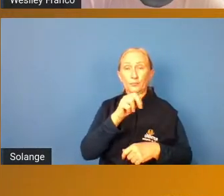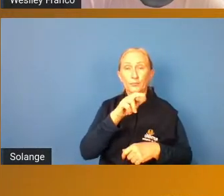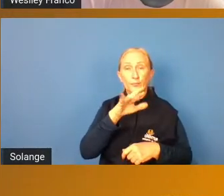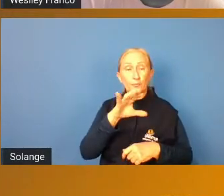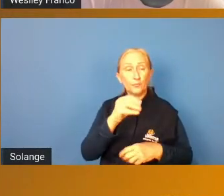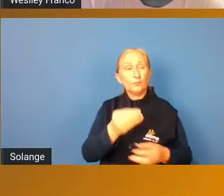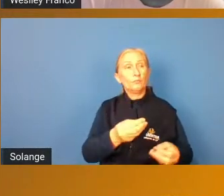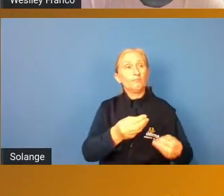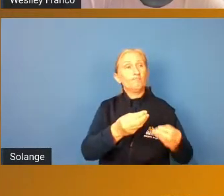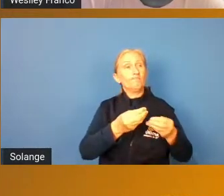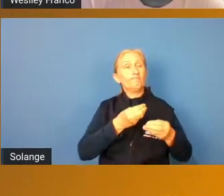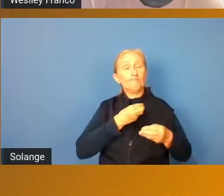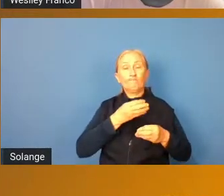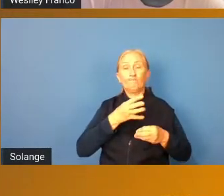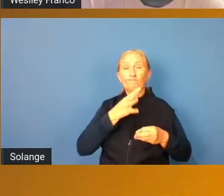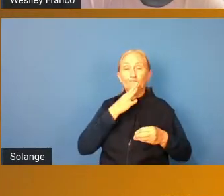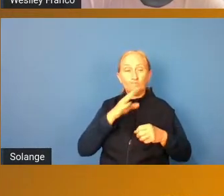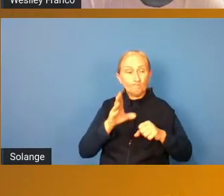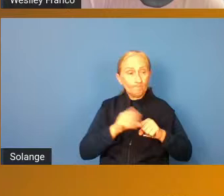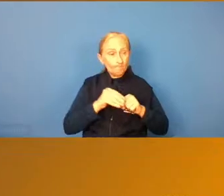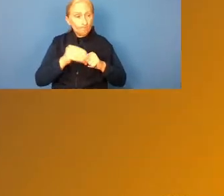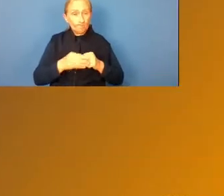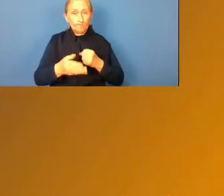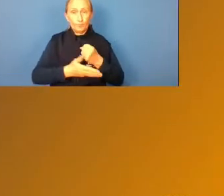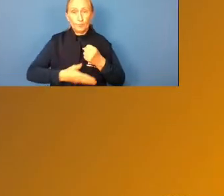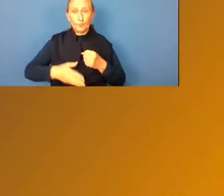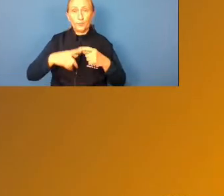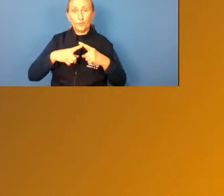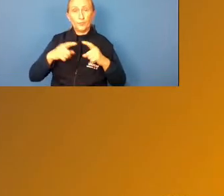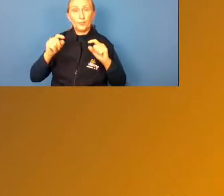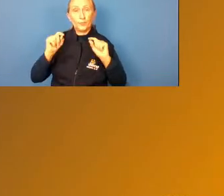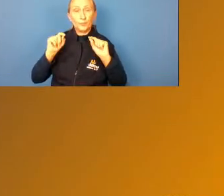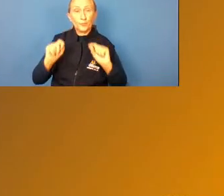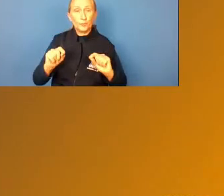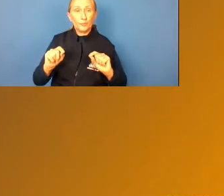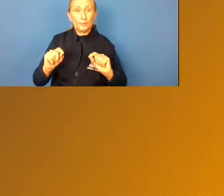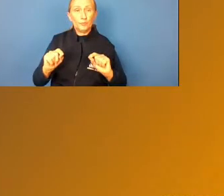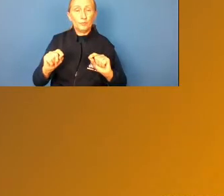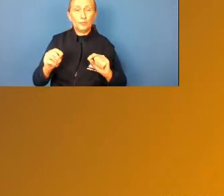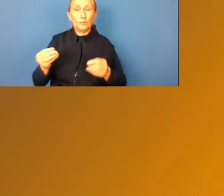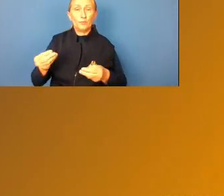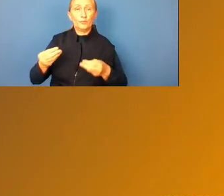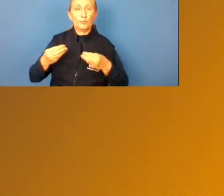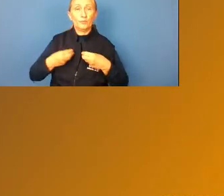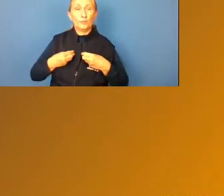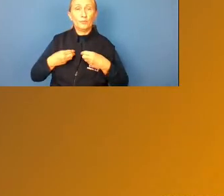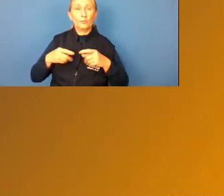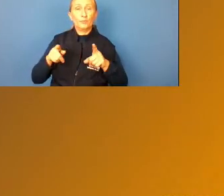esse conhecimento e essa base científica aí que me trouxe também